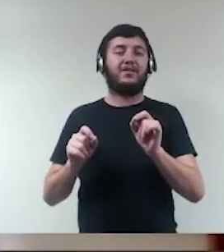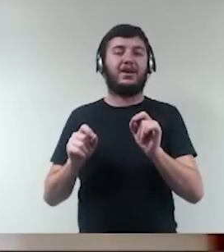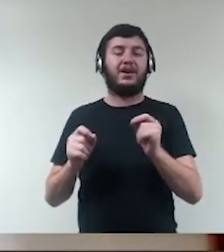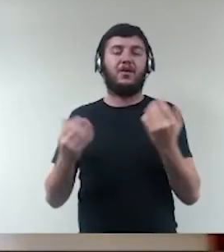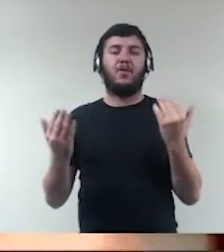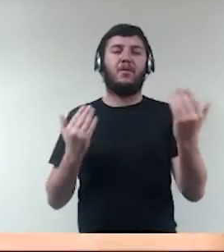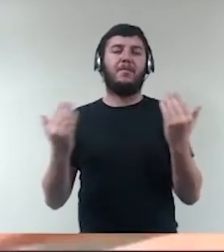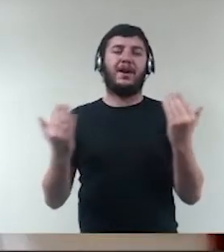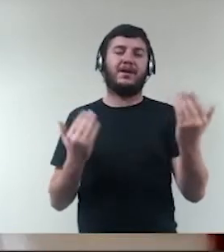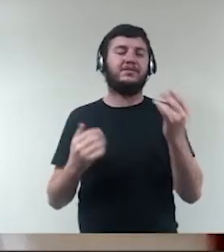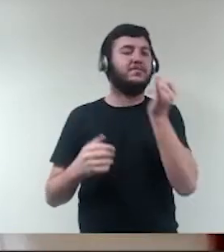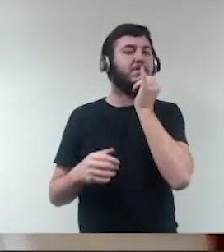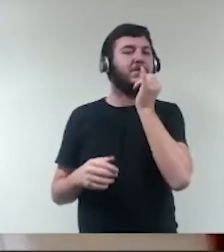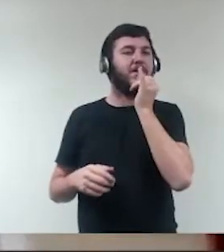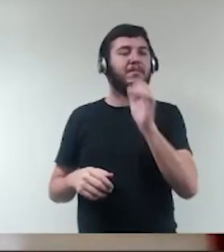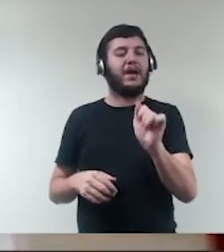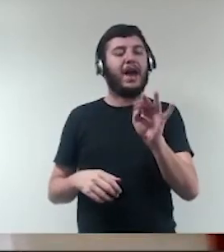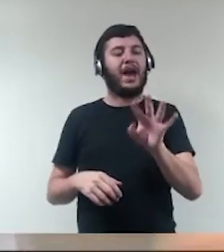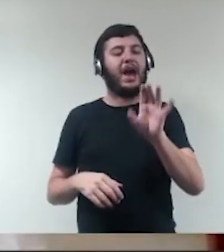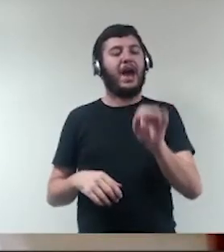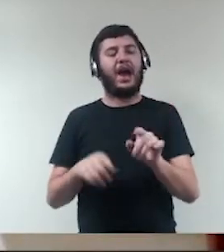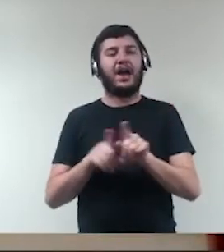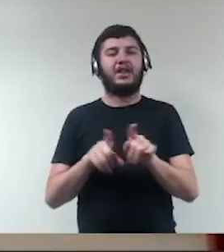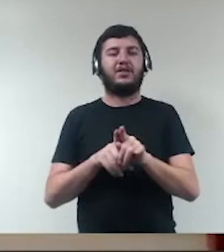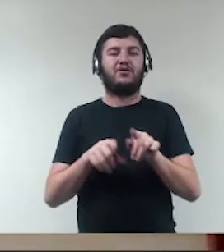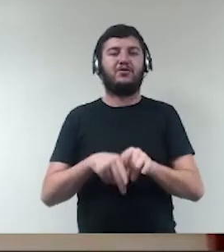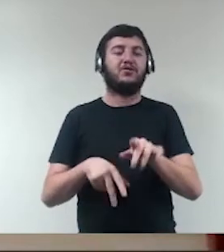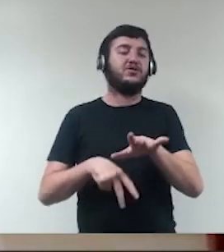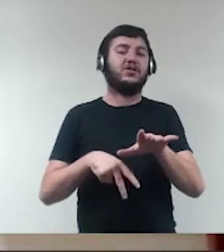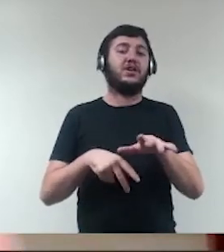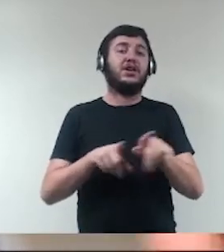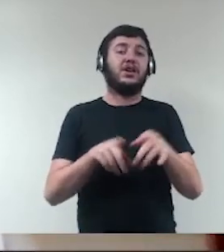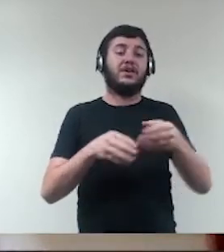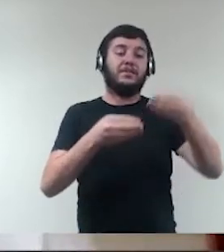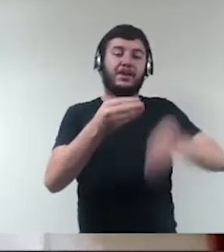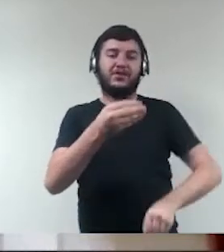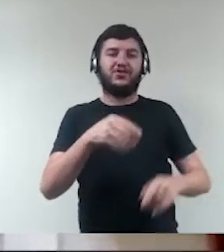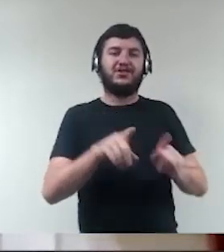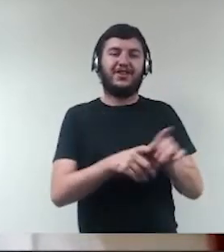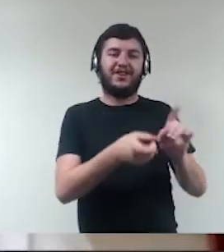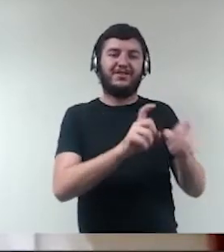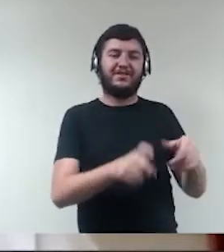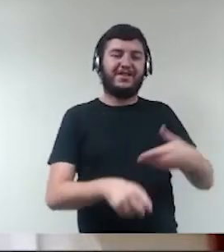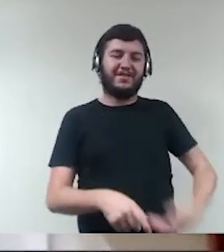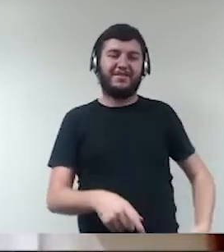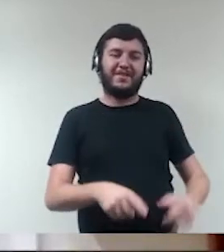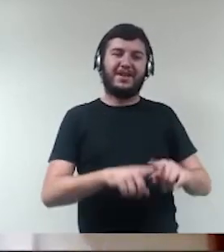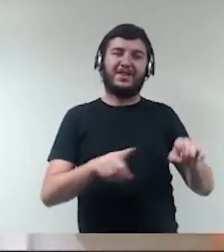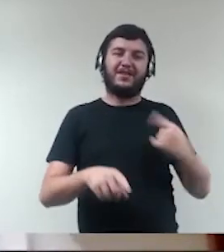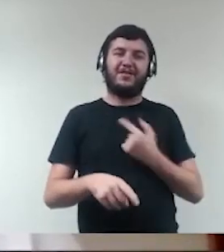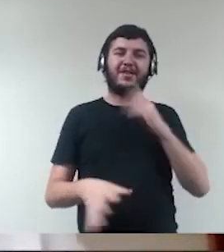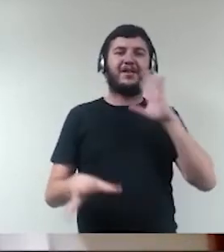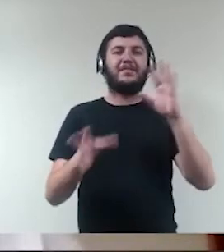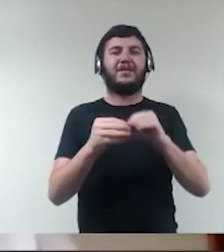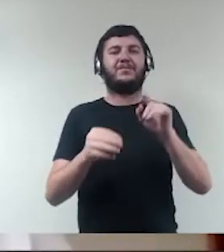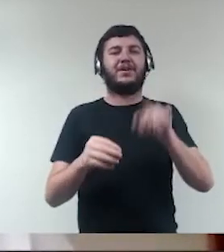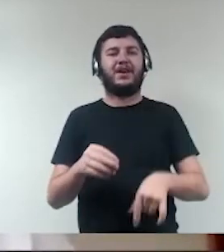comparação com os atos de improbidade e os atos lesivos da administração pública, muitos desses atos se